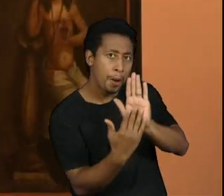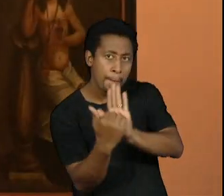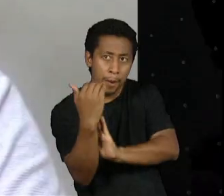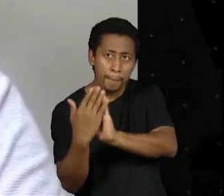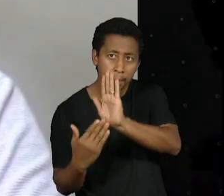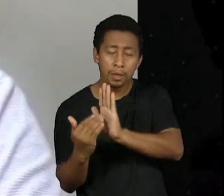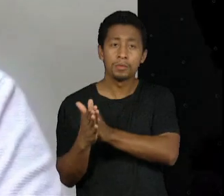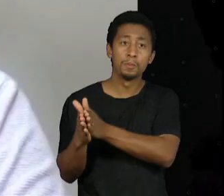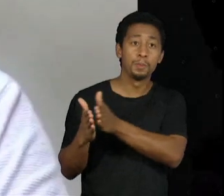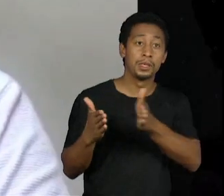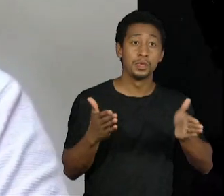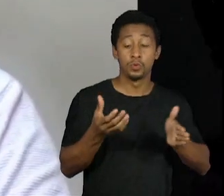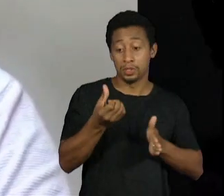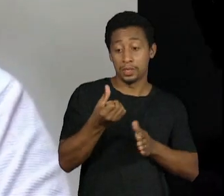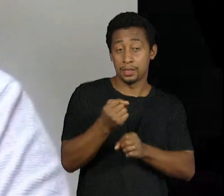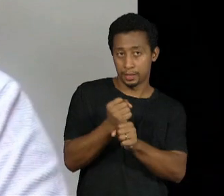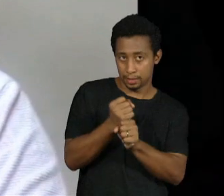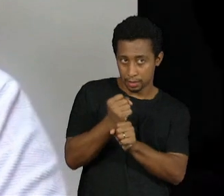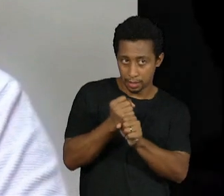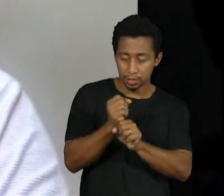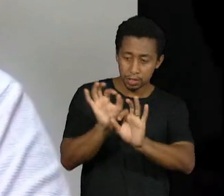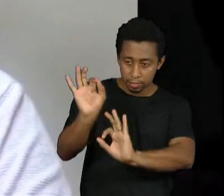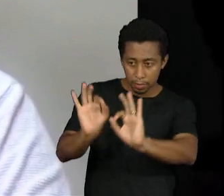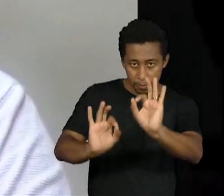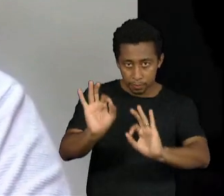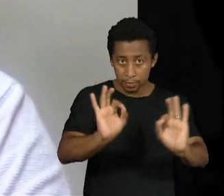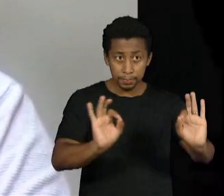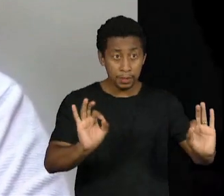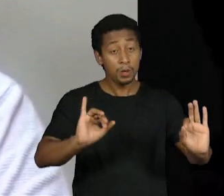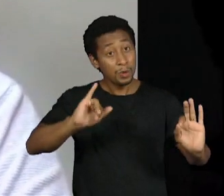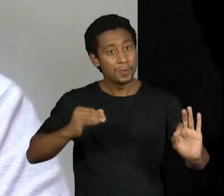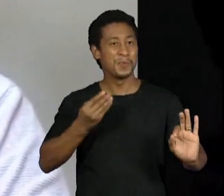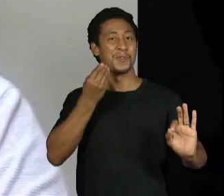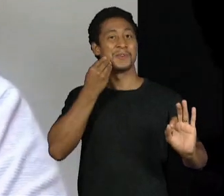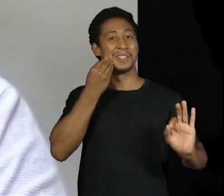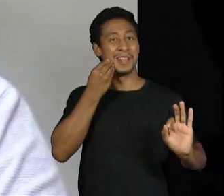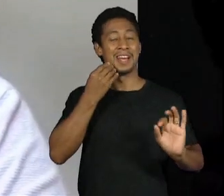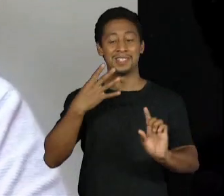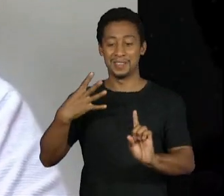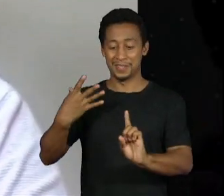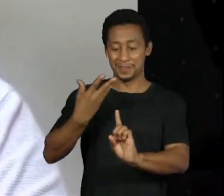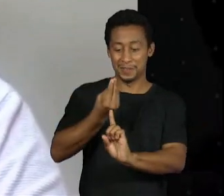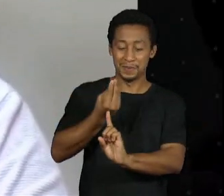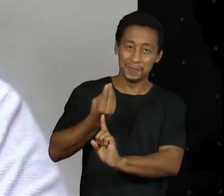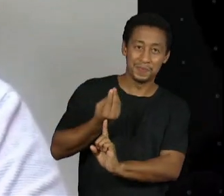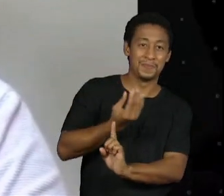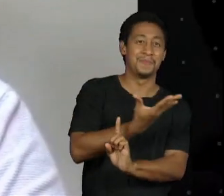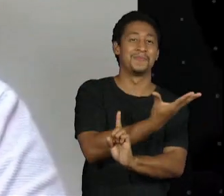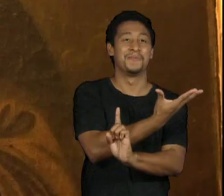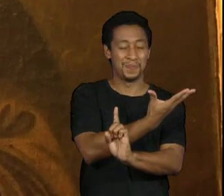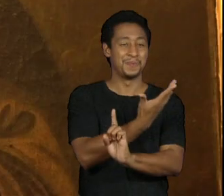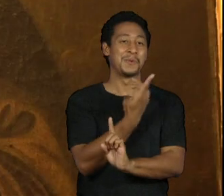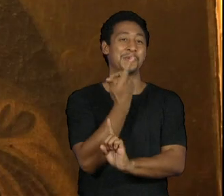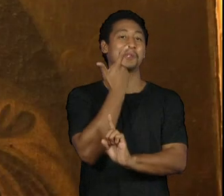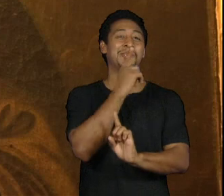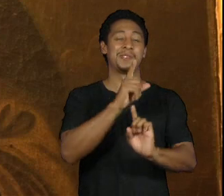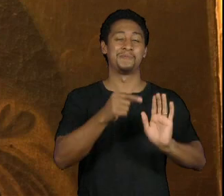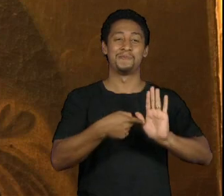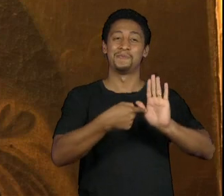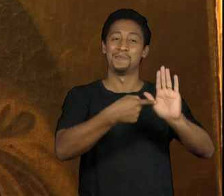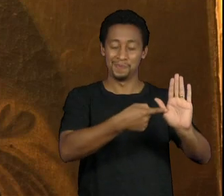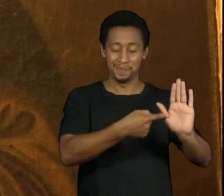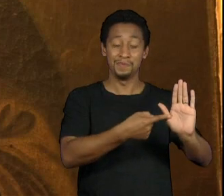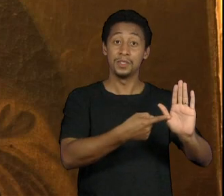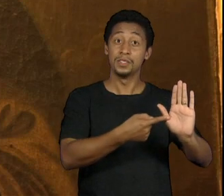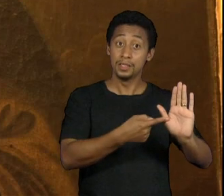surgiu essa oportunidade agora da efeméride da semana do centenário da semana de arte moderna e nós